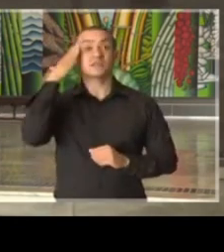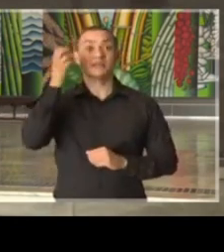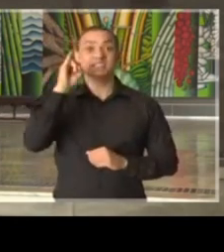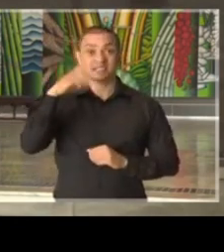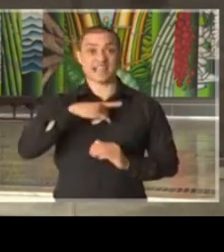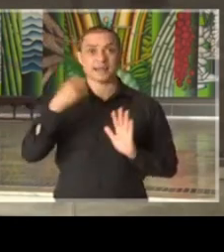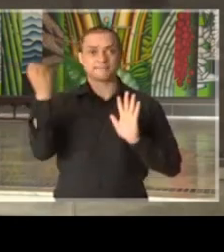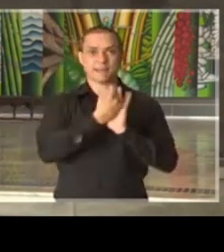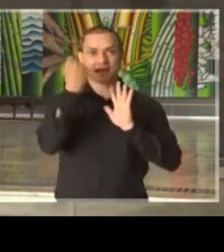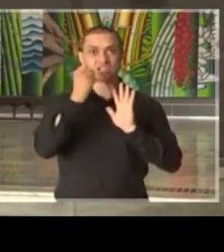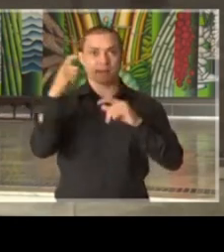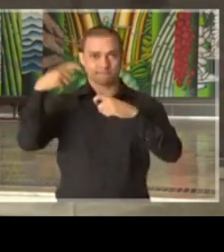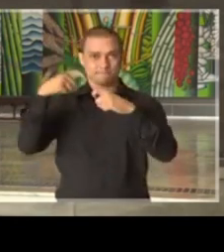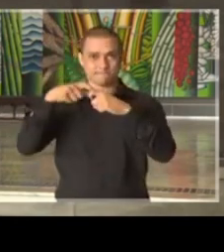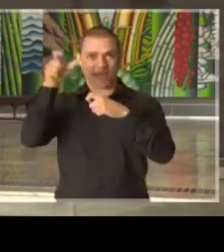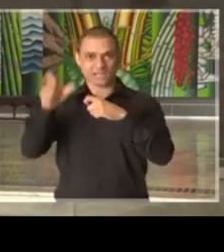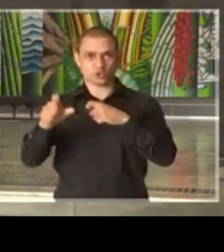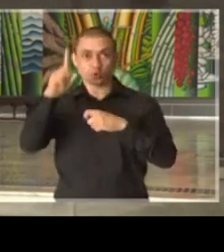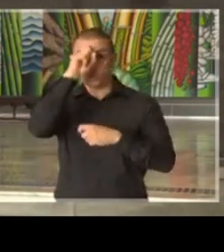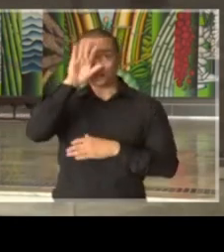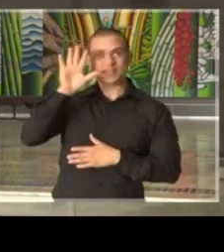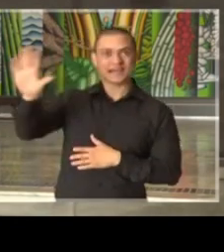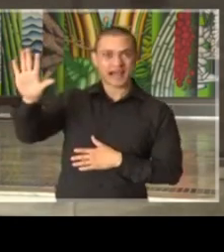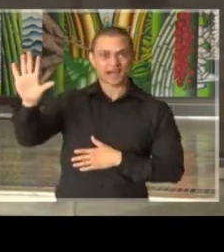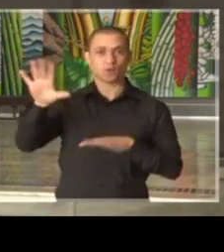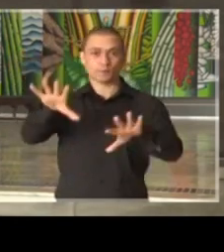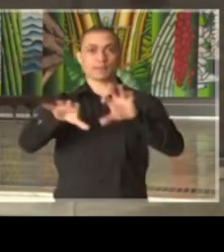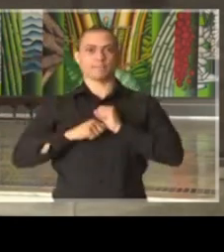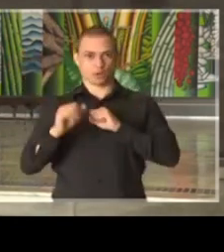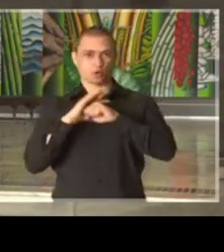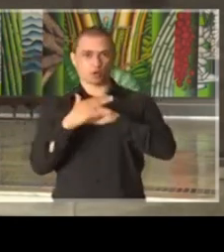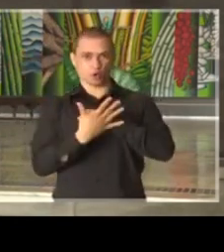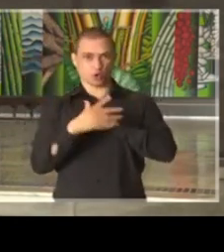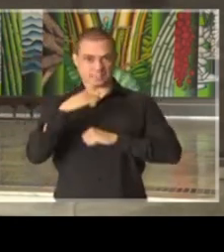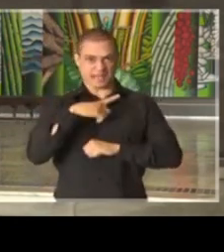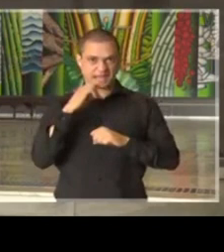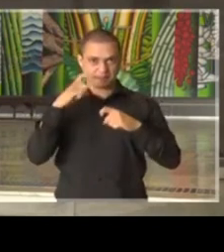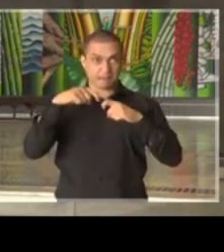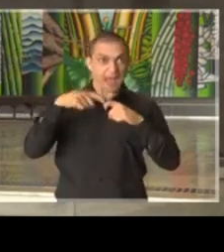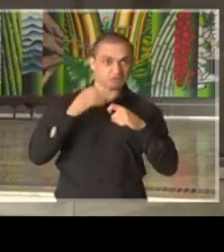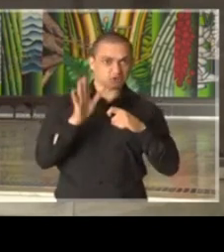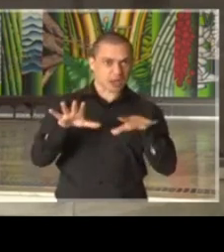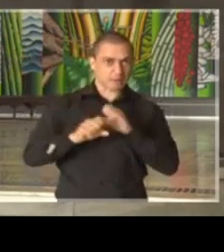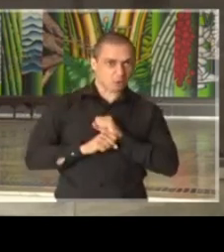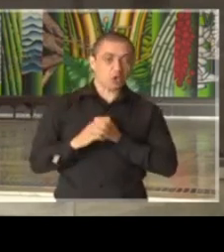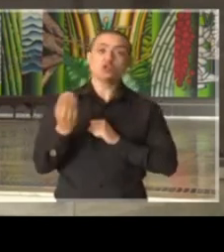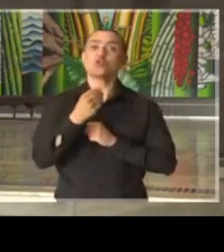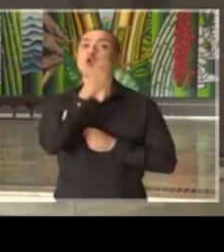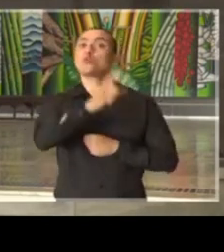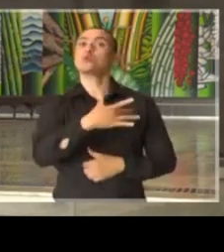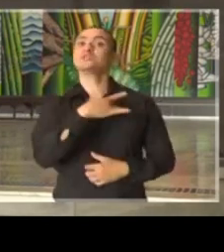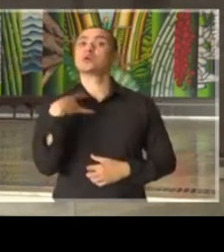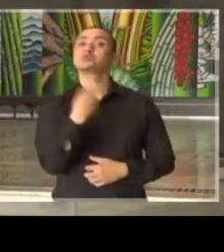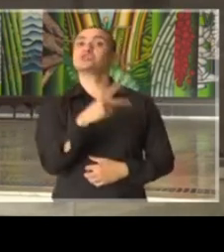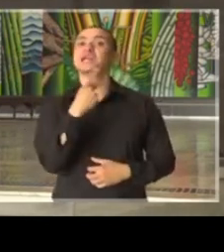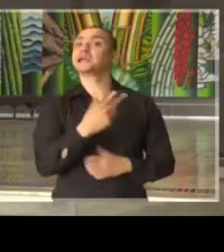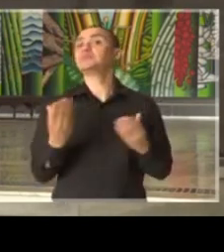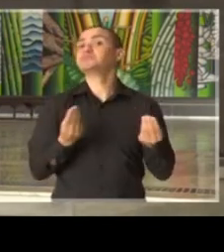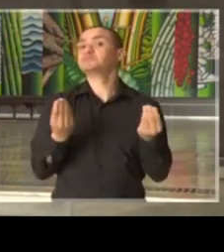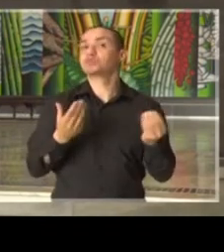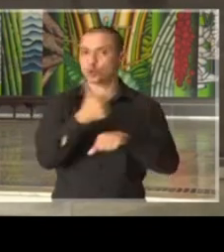registros de médicos internados, infectados com o coronavírus e qual o estado de saúde desses